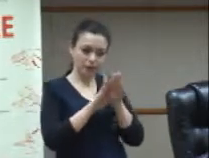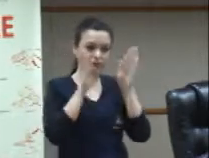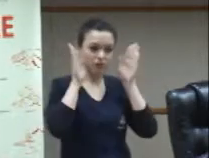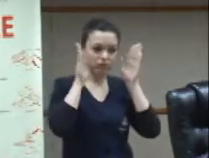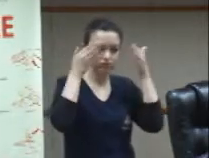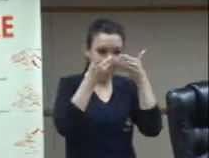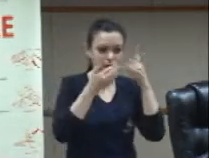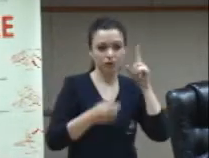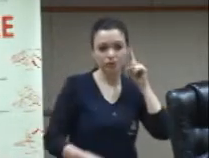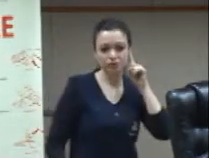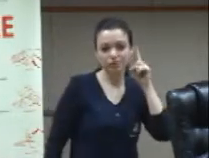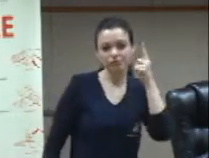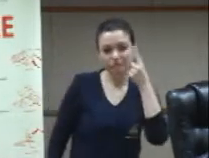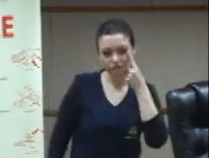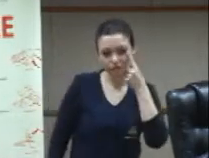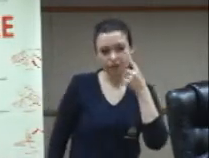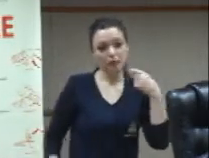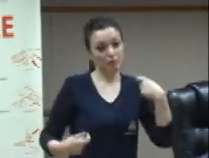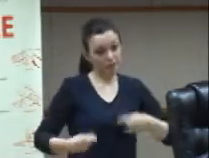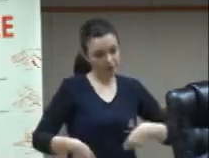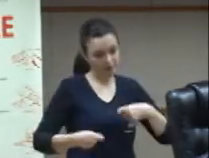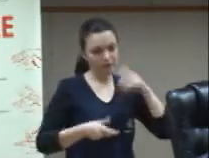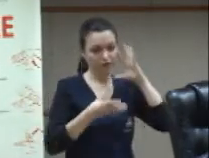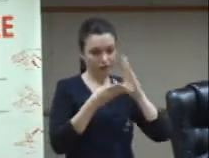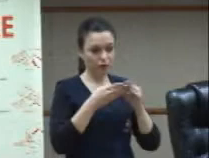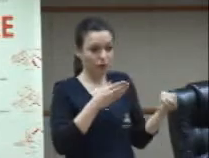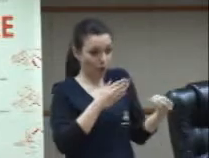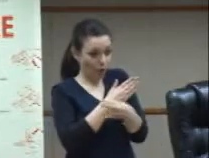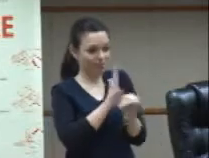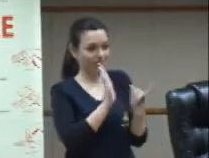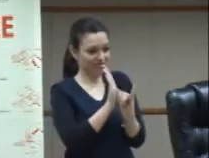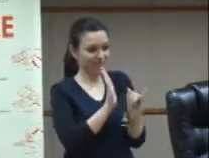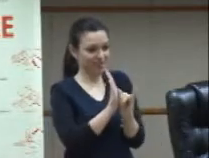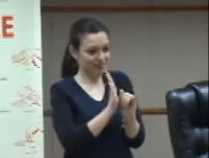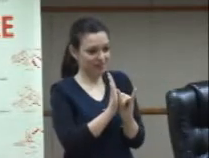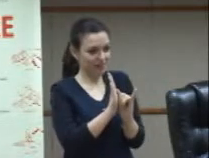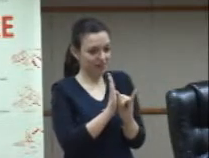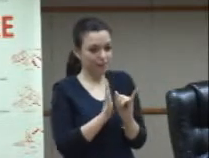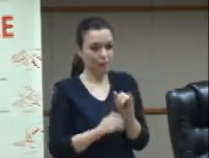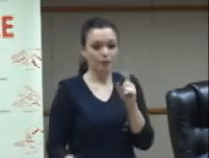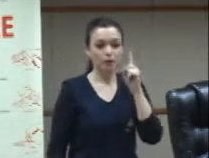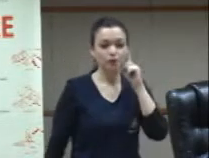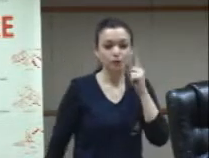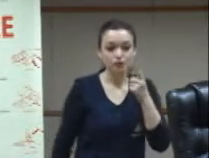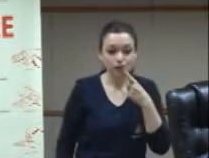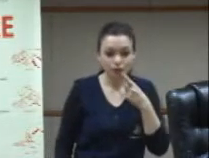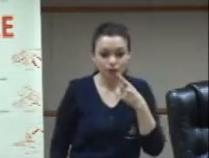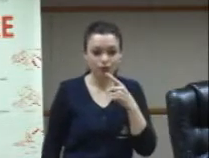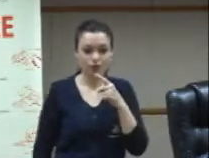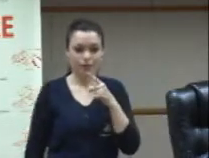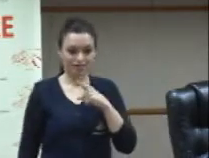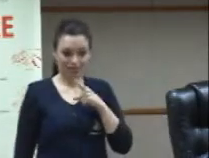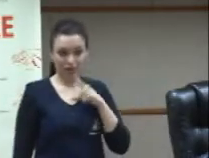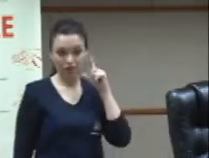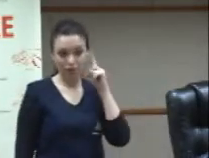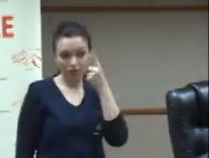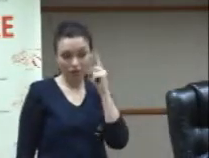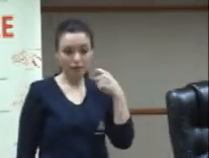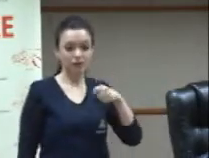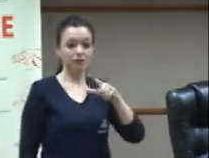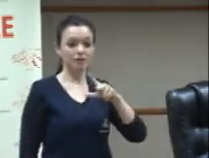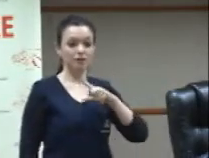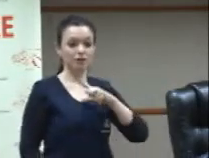entender a gente também e oferecer condições porque cada surdo com síndrome de usher precisa de um intérprete particular para ele